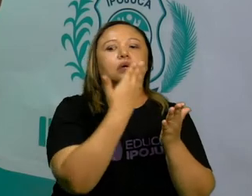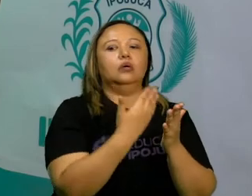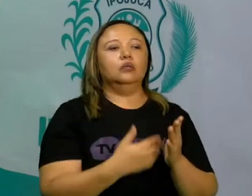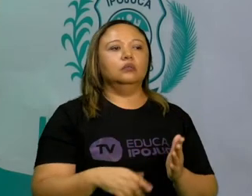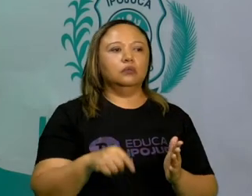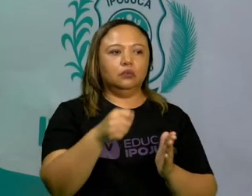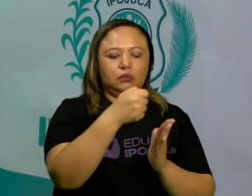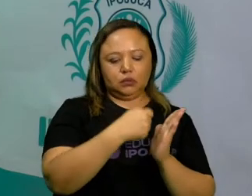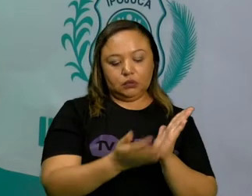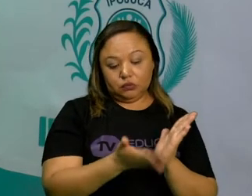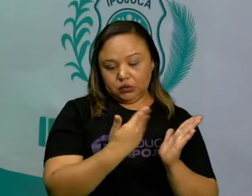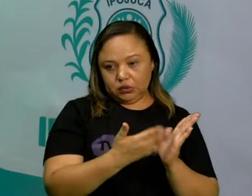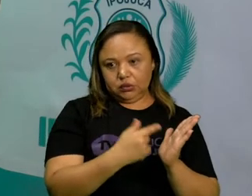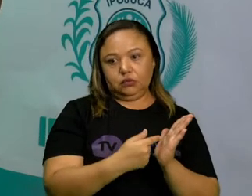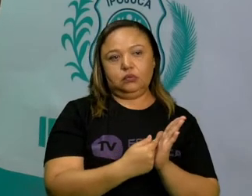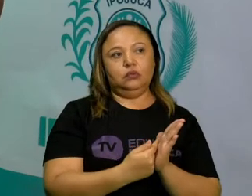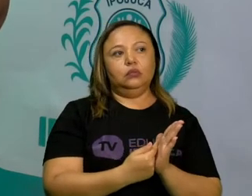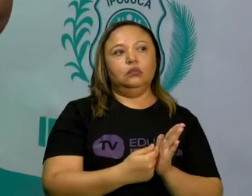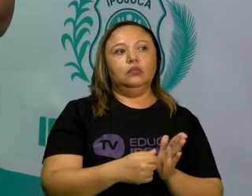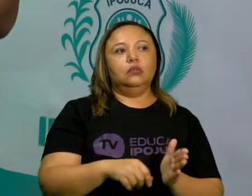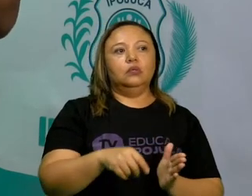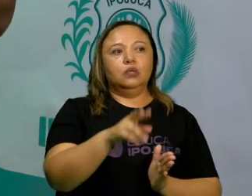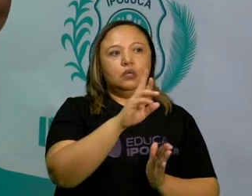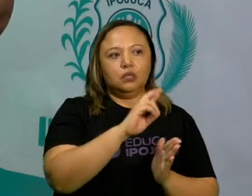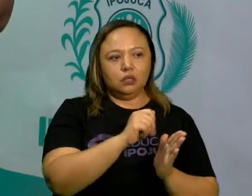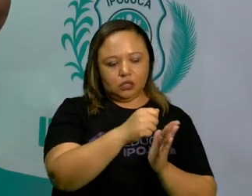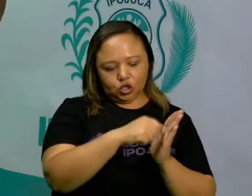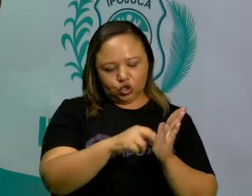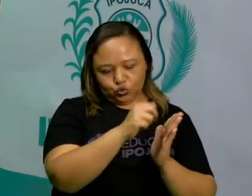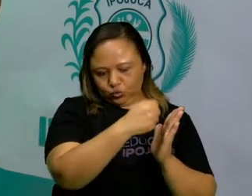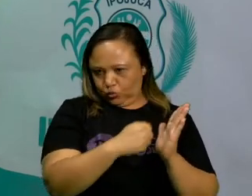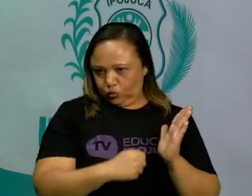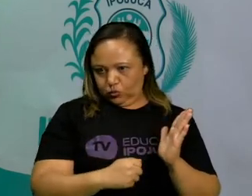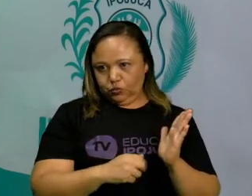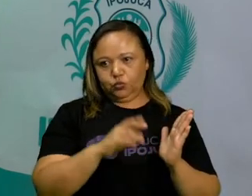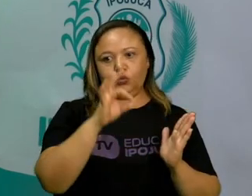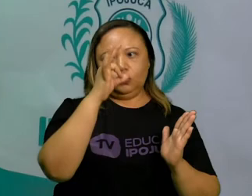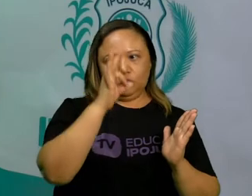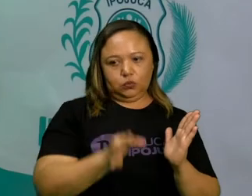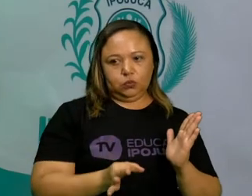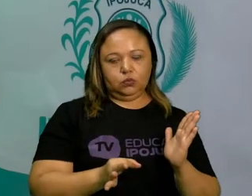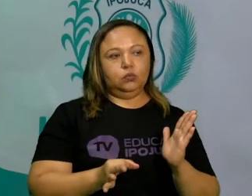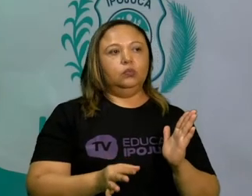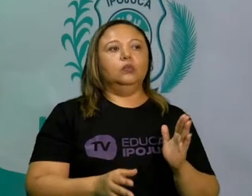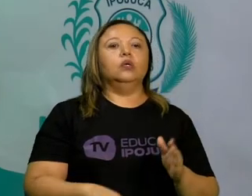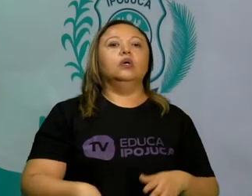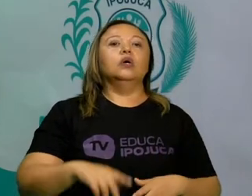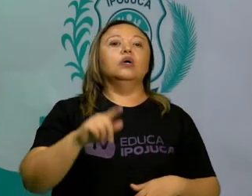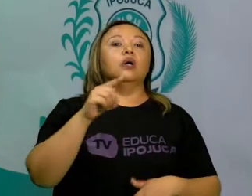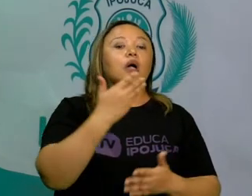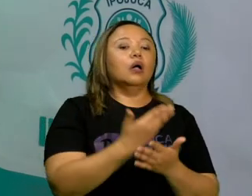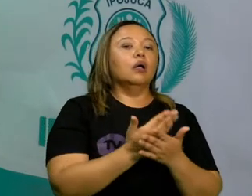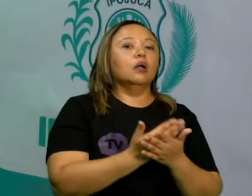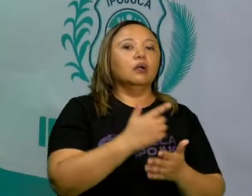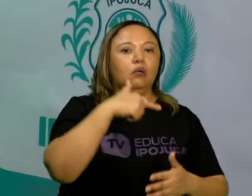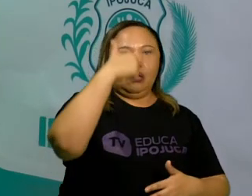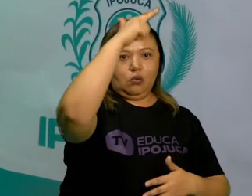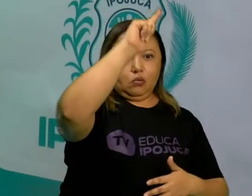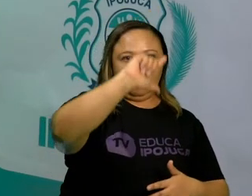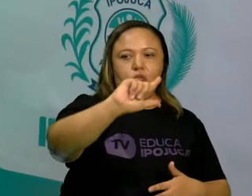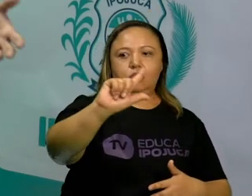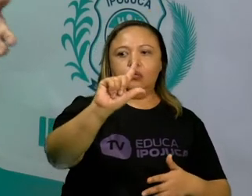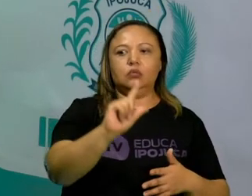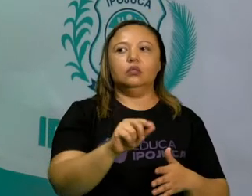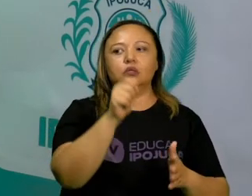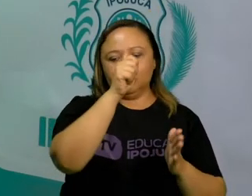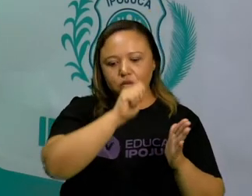caderno, tá ok? Eu quero que vocês preencham, respondam direitinho, para que a gente possa fazer a correção na nossa próxima